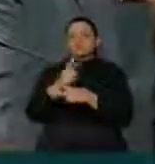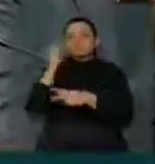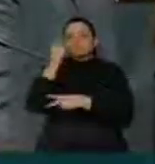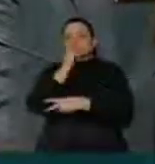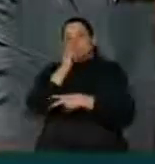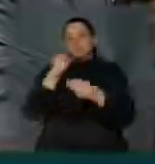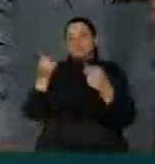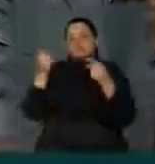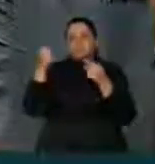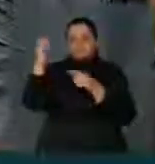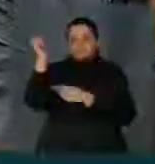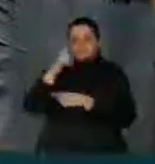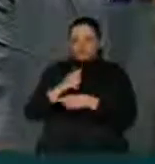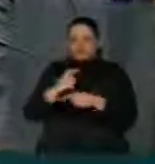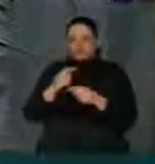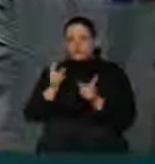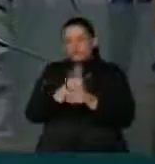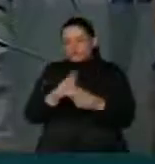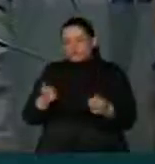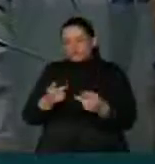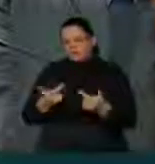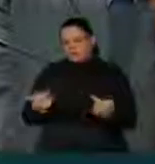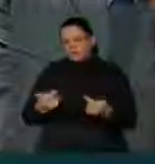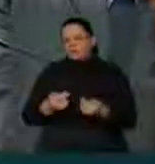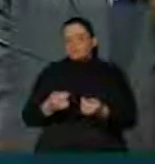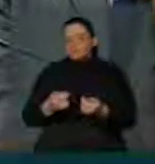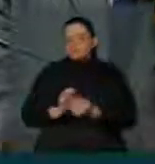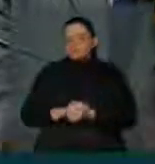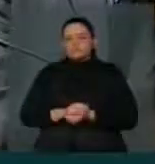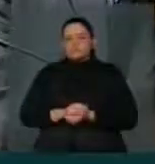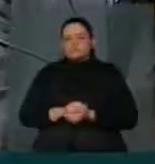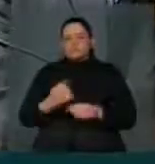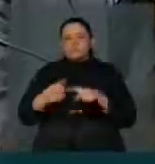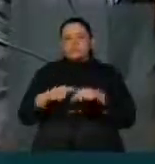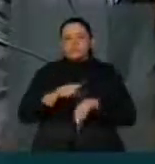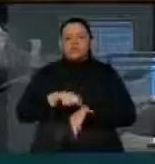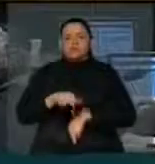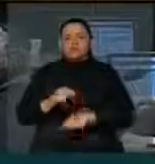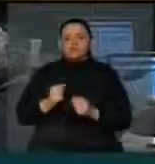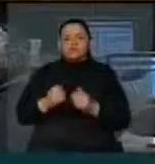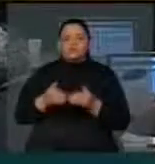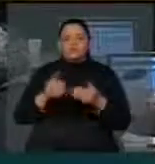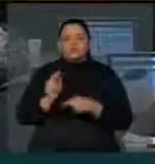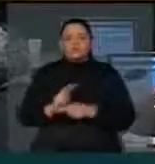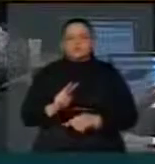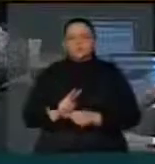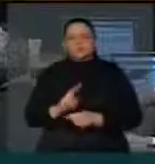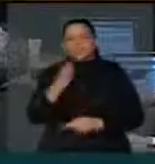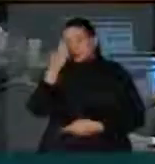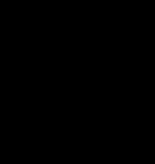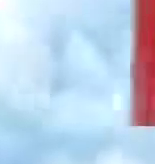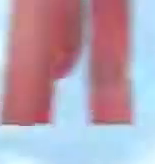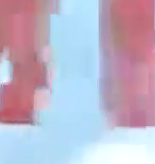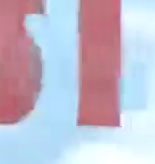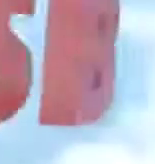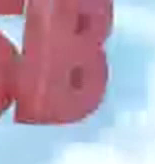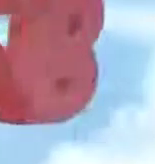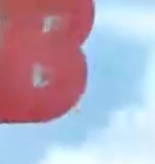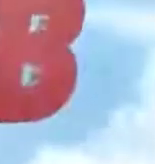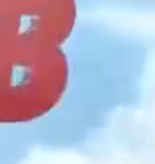verdadeira esta informação dos atrasos desse fluxo dos empréstimos contratados? Agradeço, deputado Bebeto. Passa a palavra. Abra a